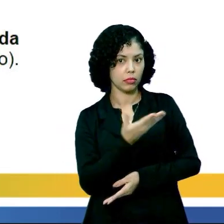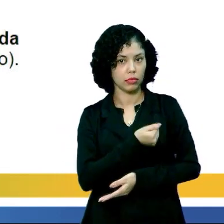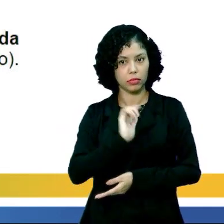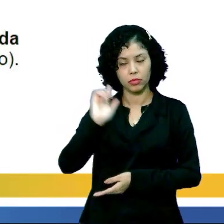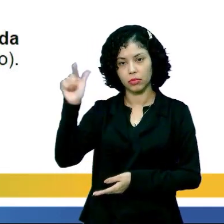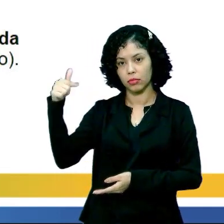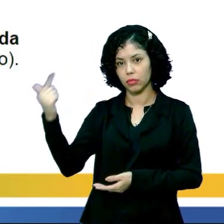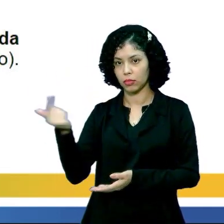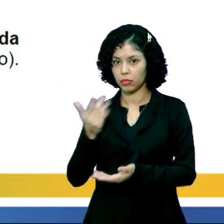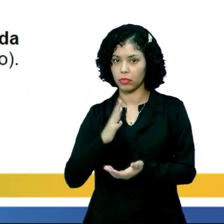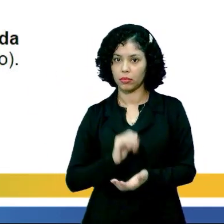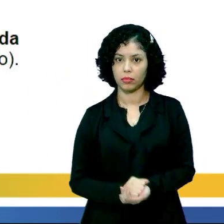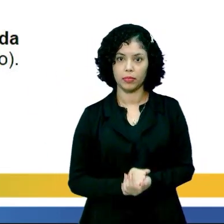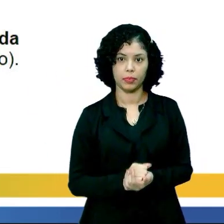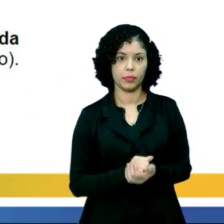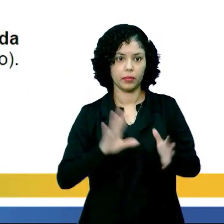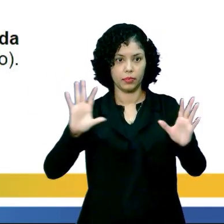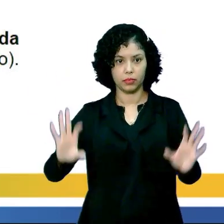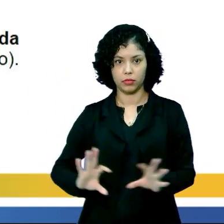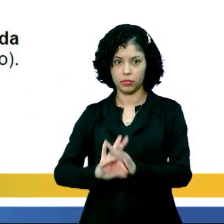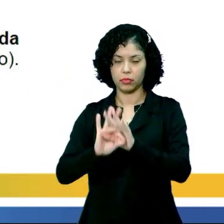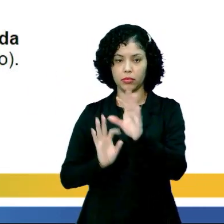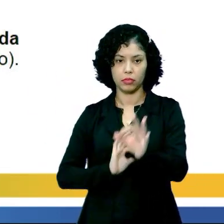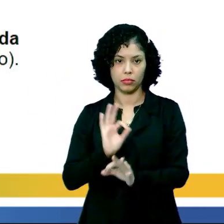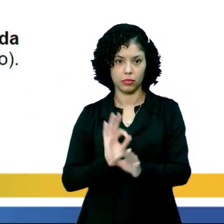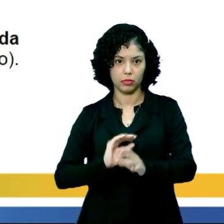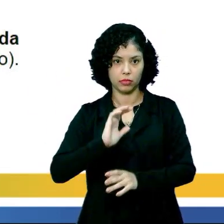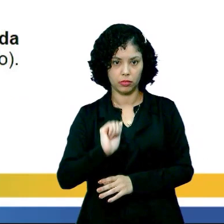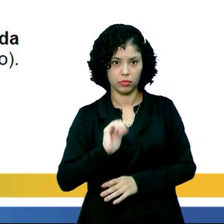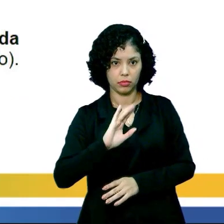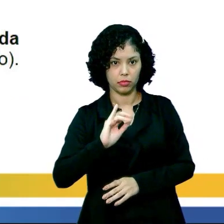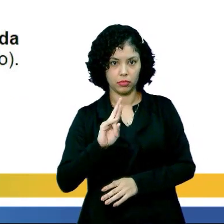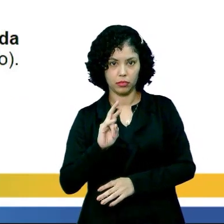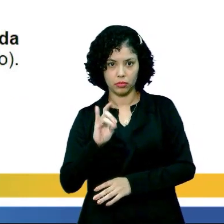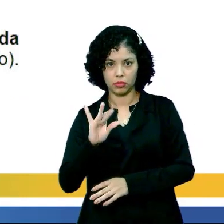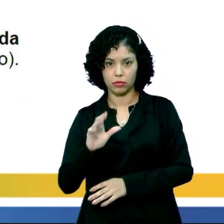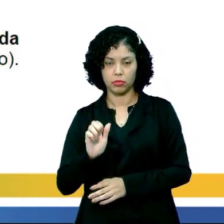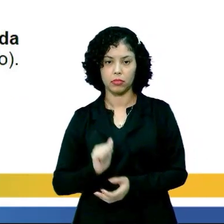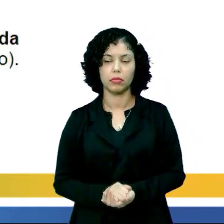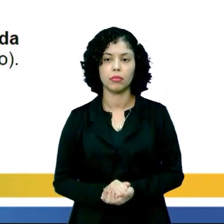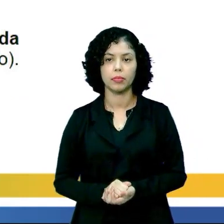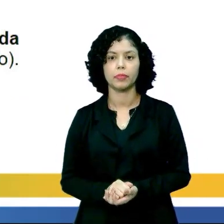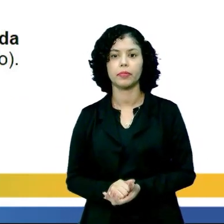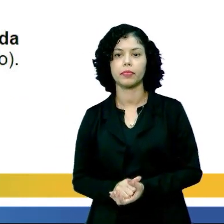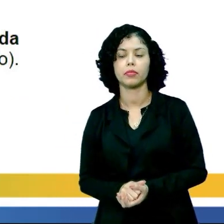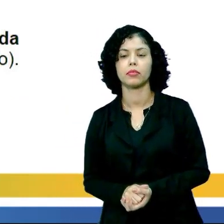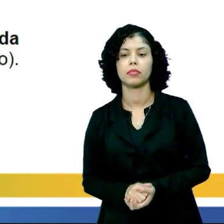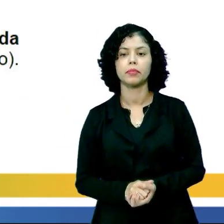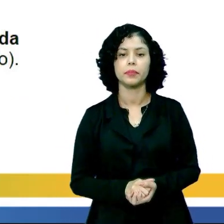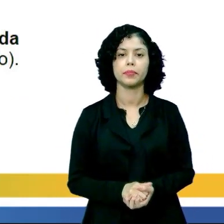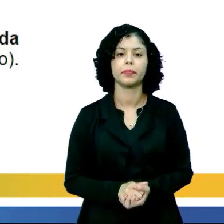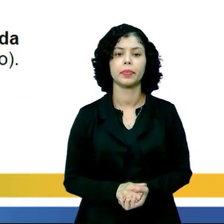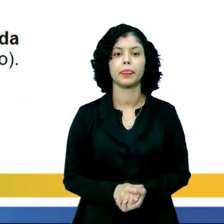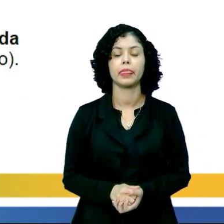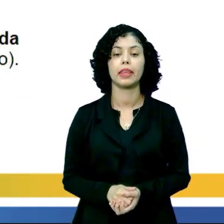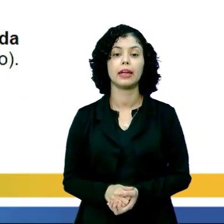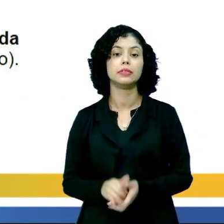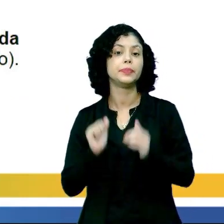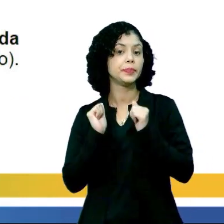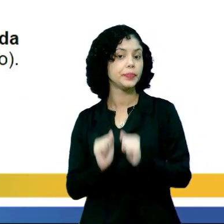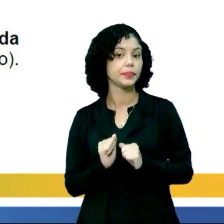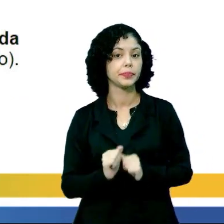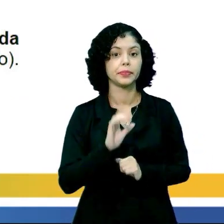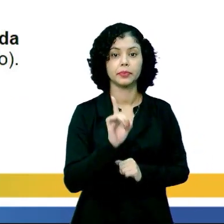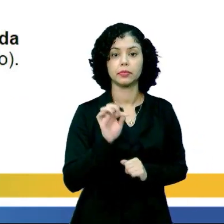e outros mundos são ligados ao preparo do acaragé, que